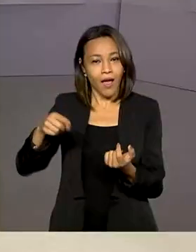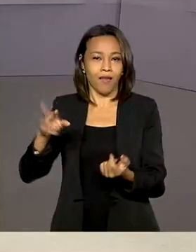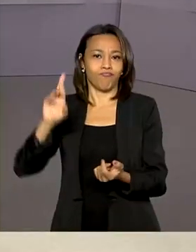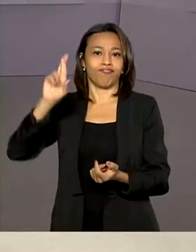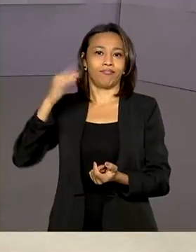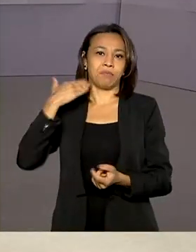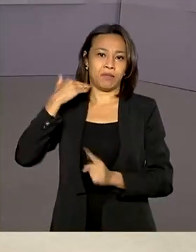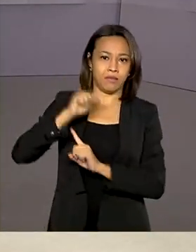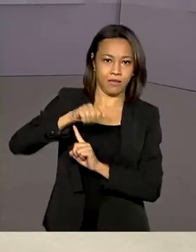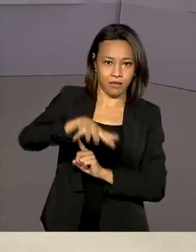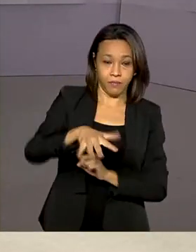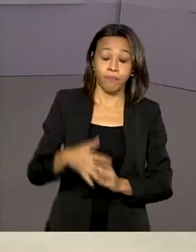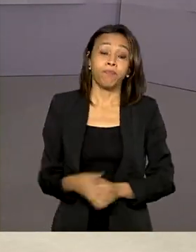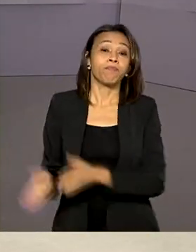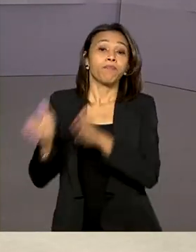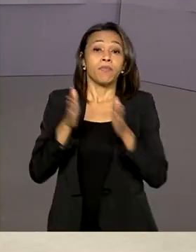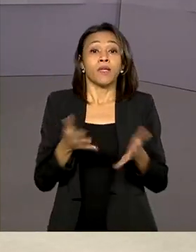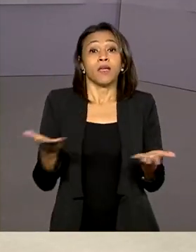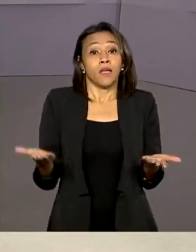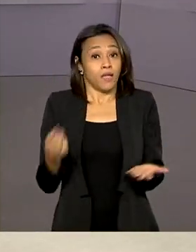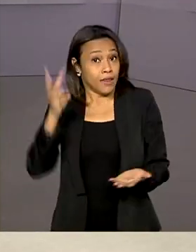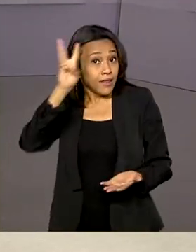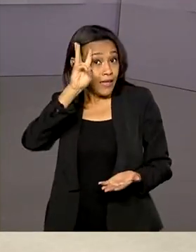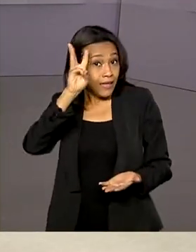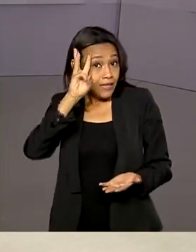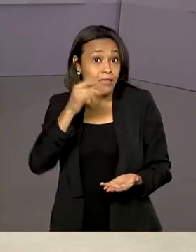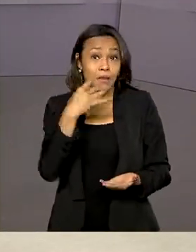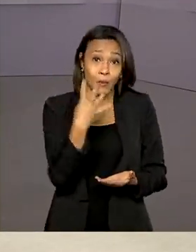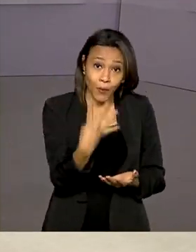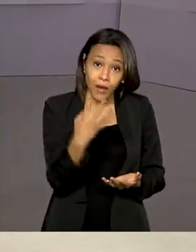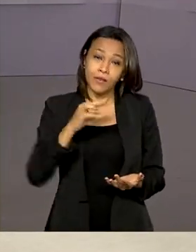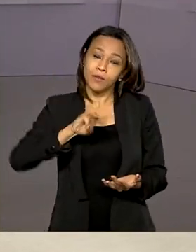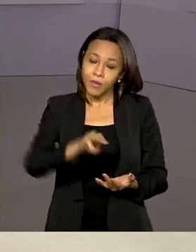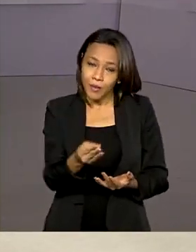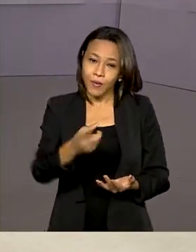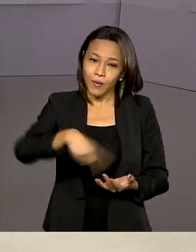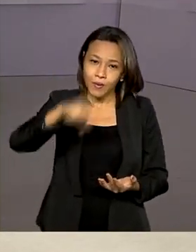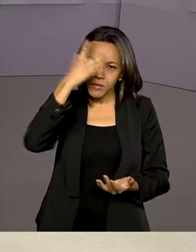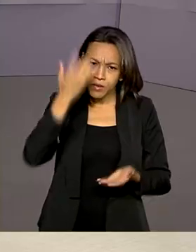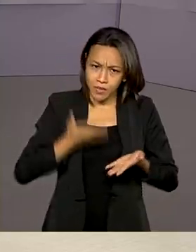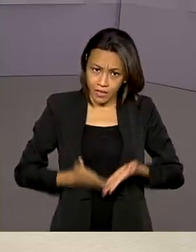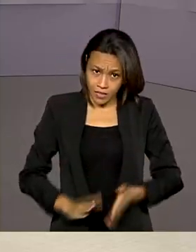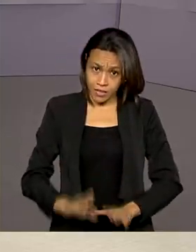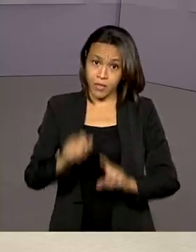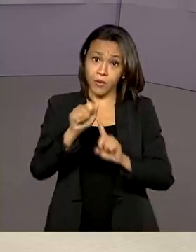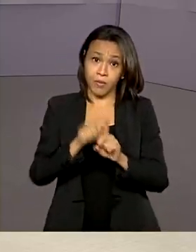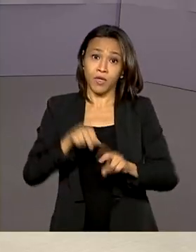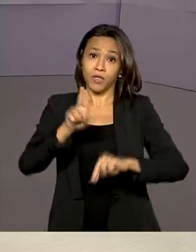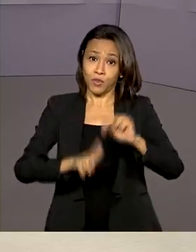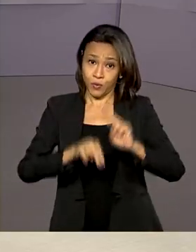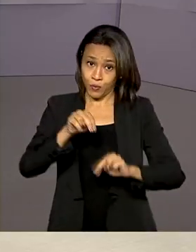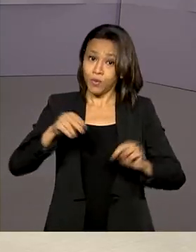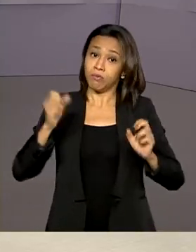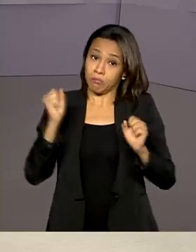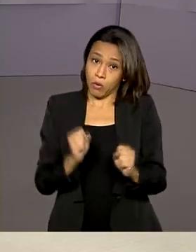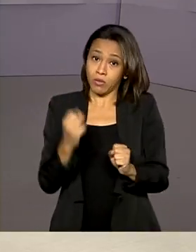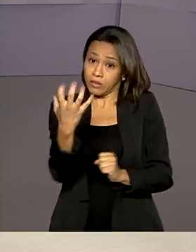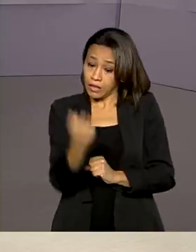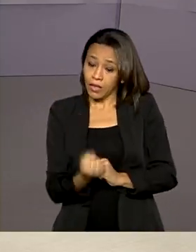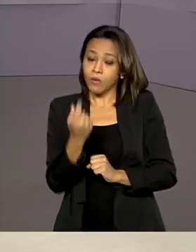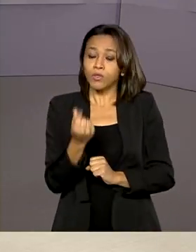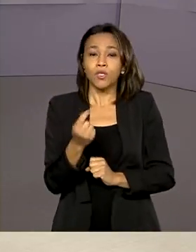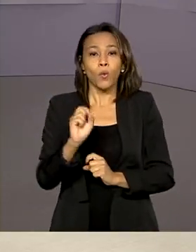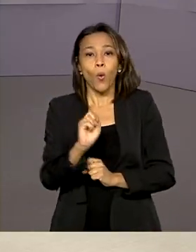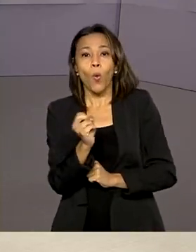E nessa terça-feira, 4 milhões de beneficiários do auxílio emergencial nascidos em junho vão poder sacar ou transferir os